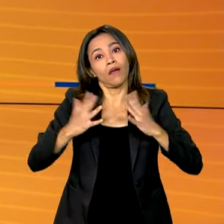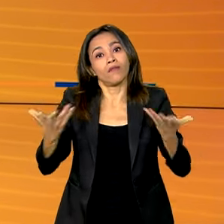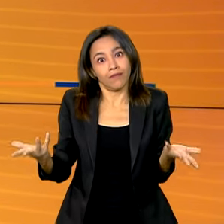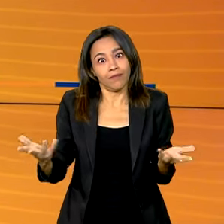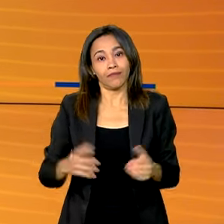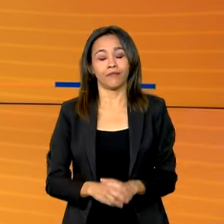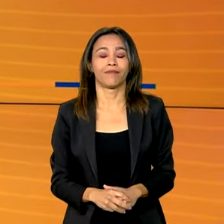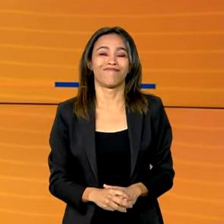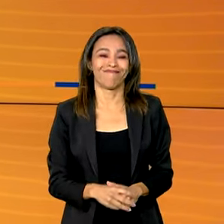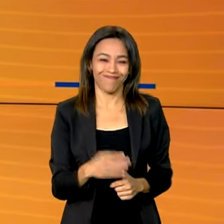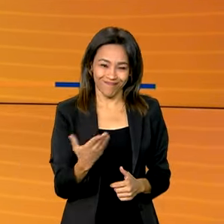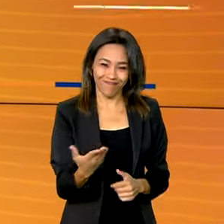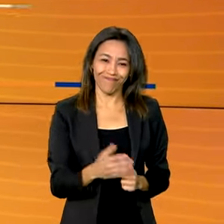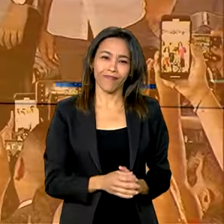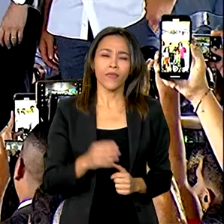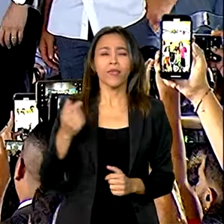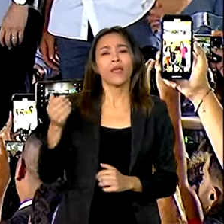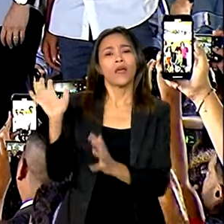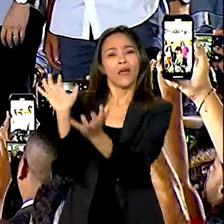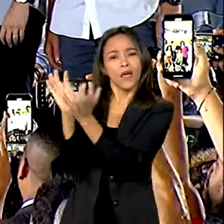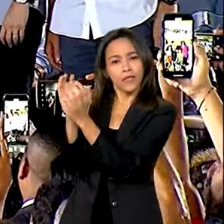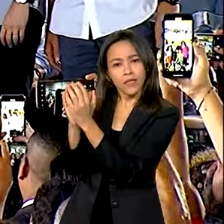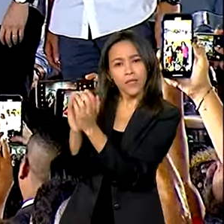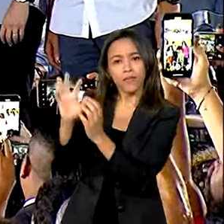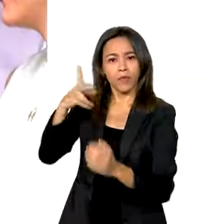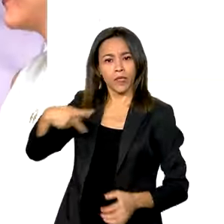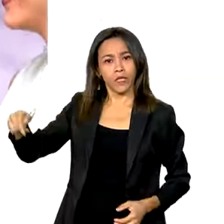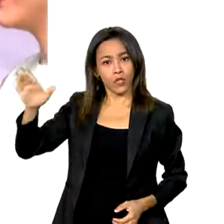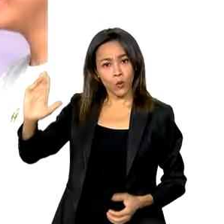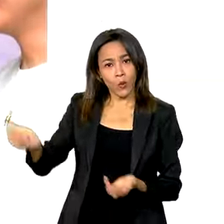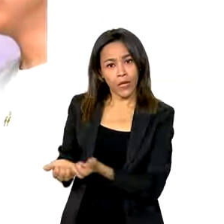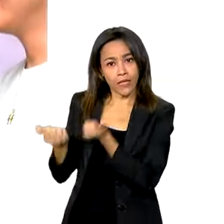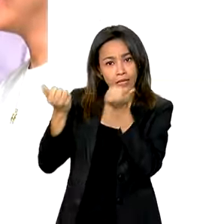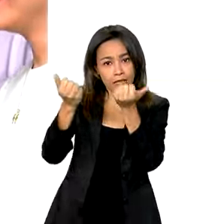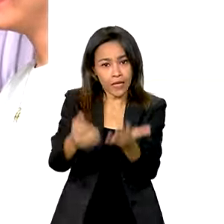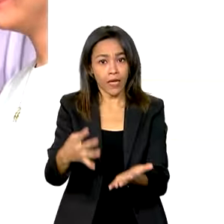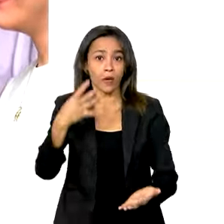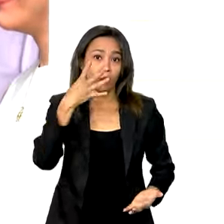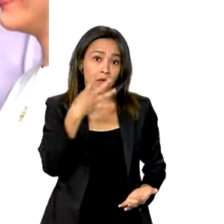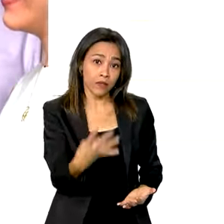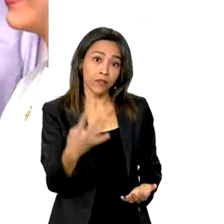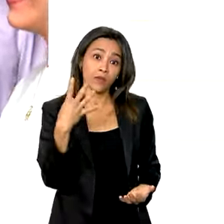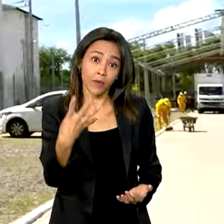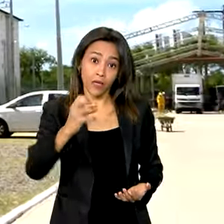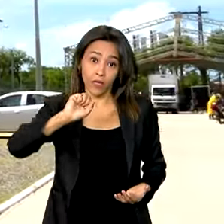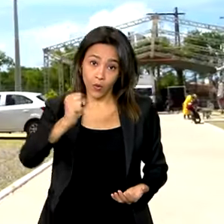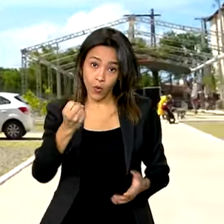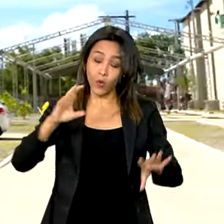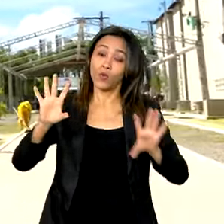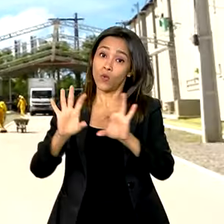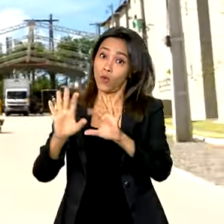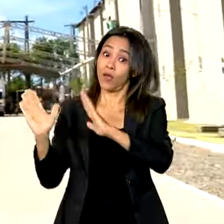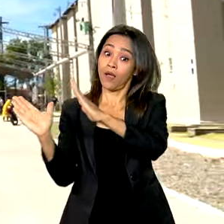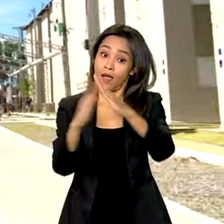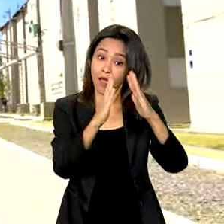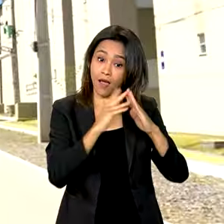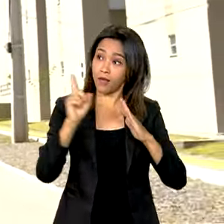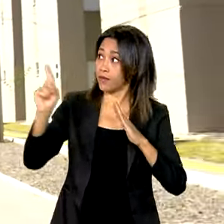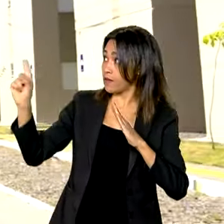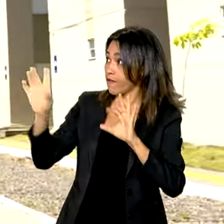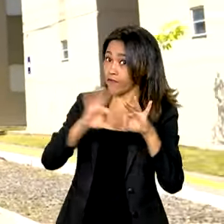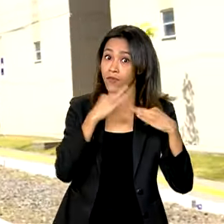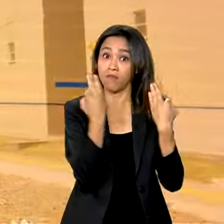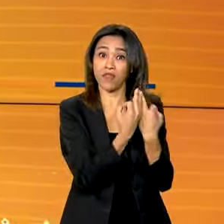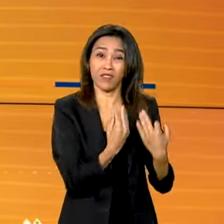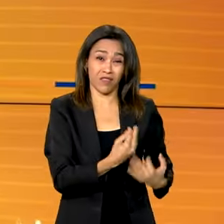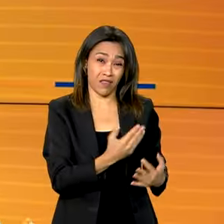É. Veja a seguir, em Recife, o presidente Lula entrega 448 moradias para famílias que viviam em